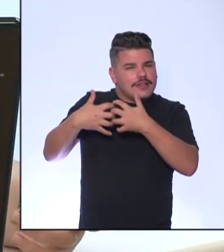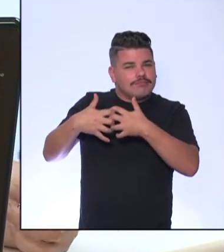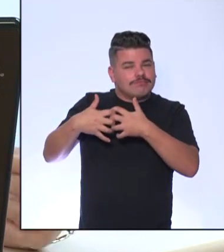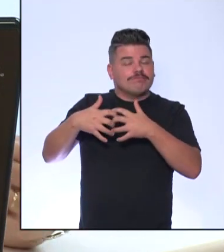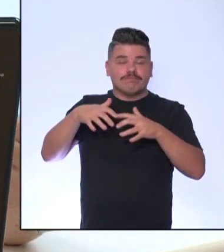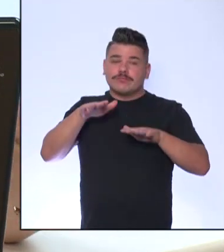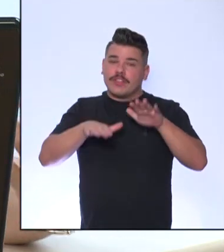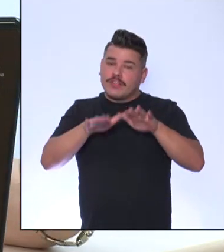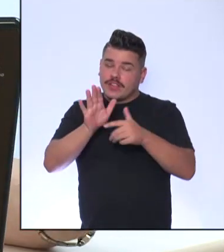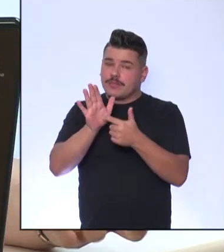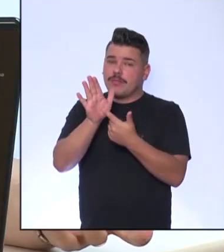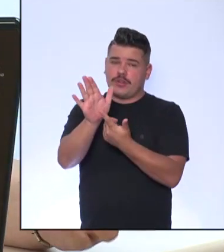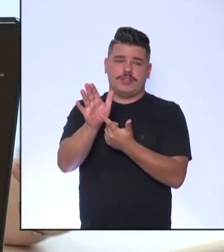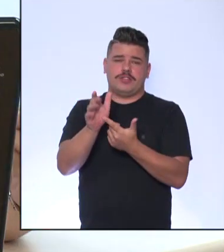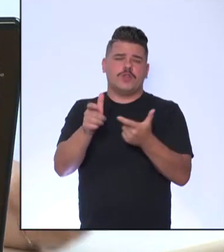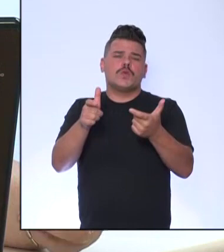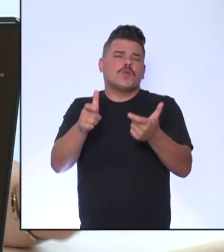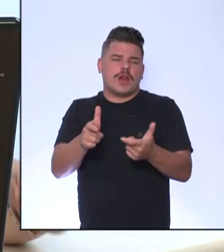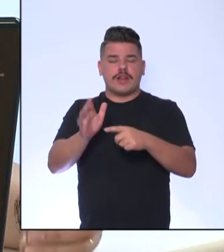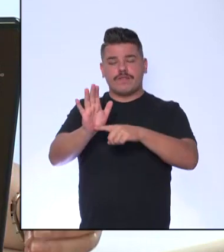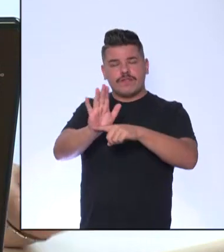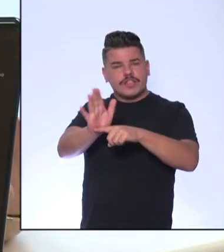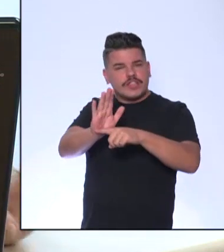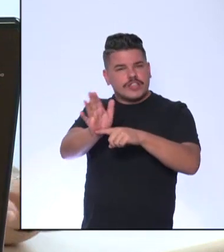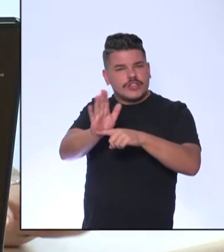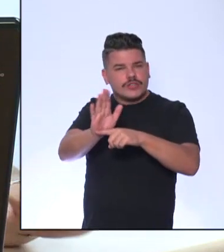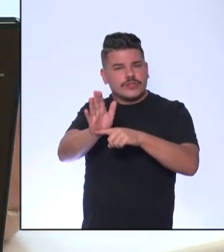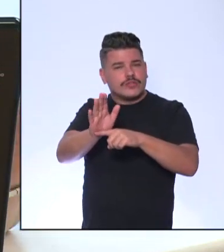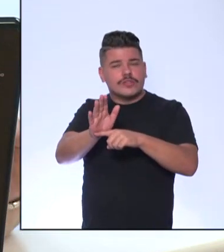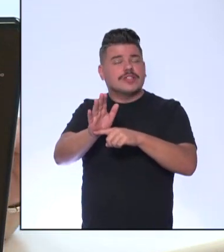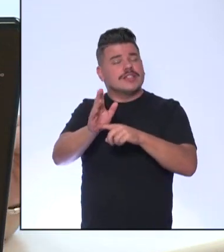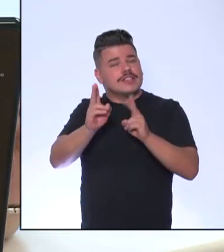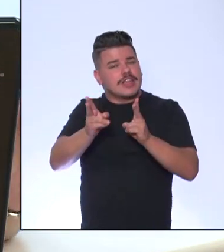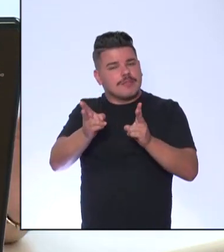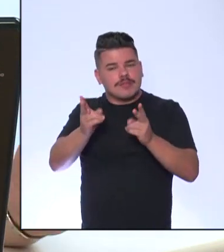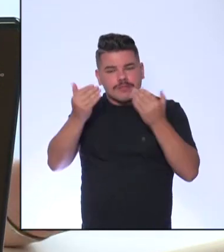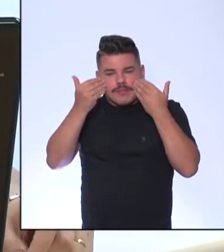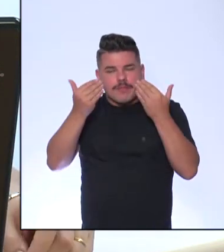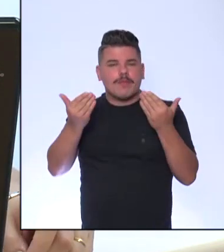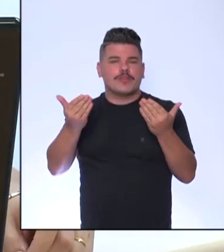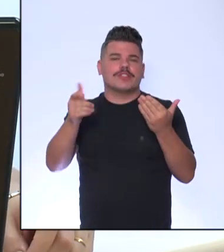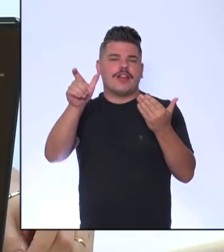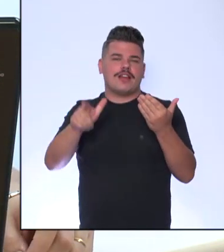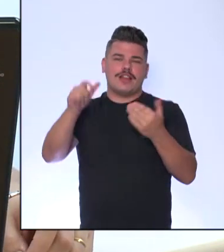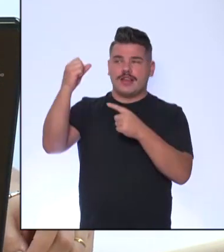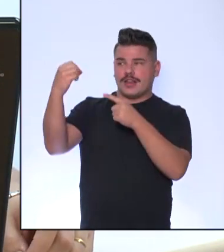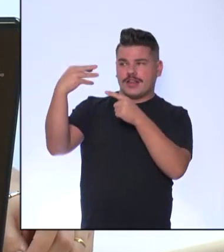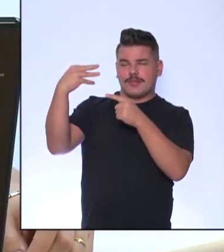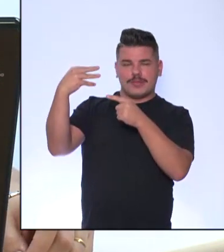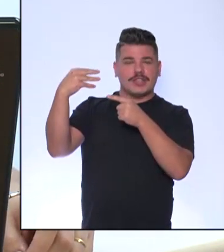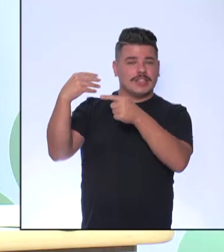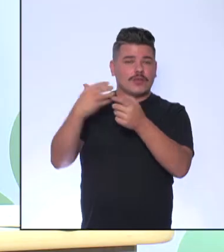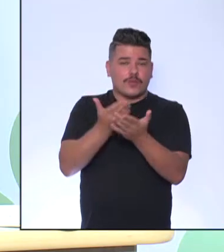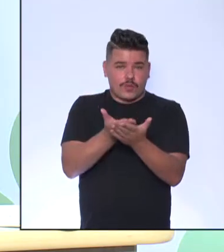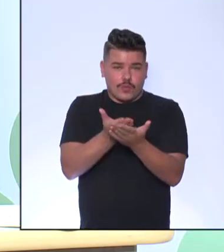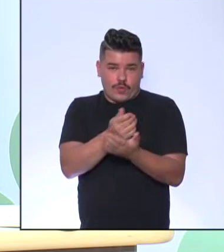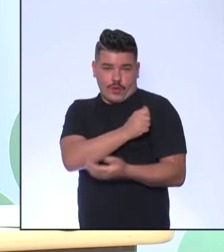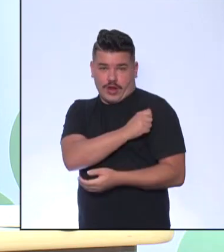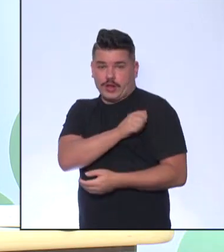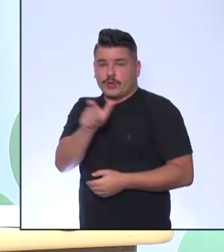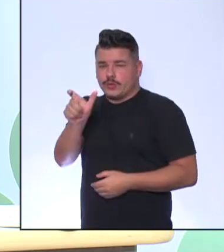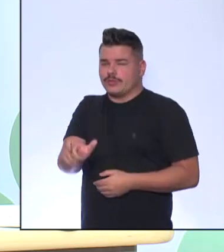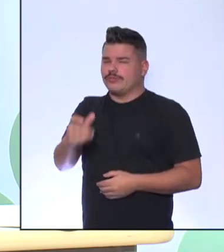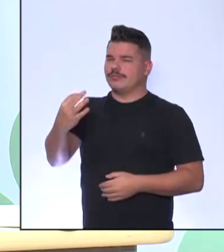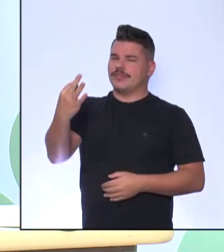matérias, em questões, a ideia da lâmpada para representar isso. Está certo o aluno? Muito bem.